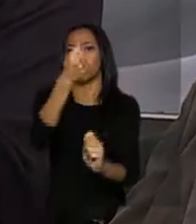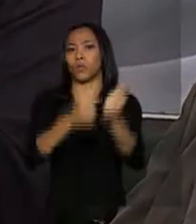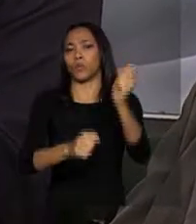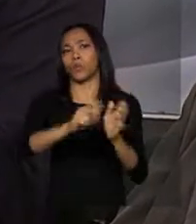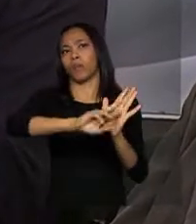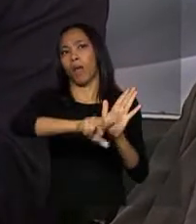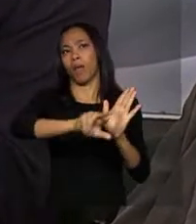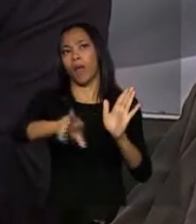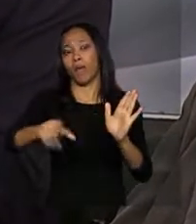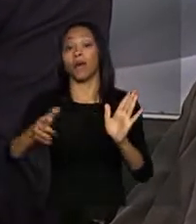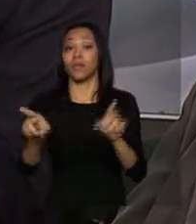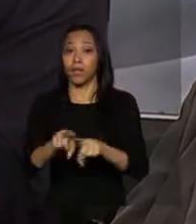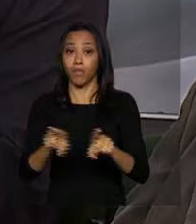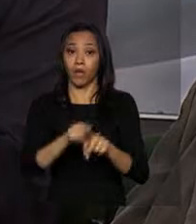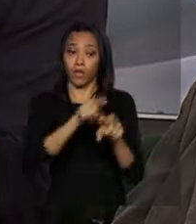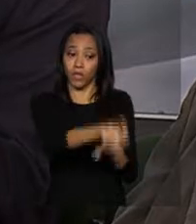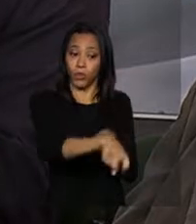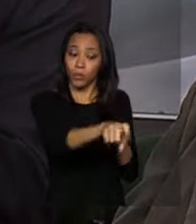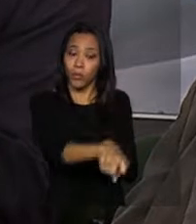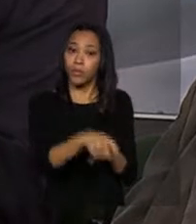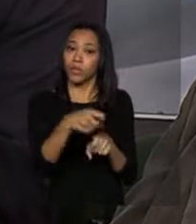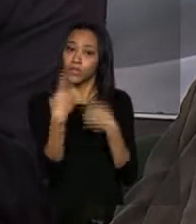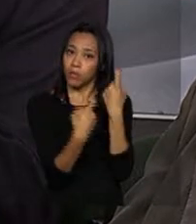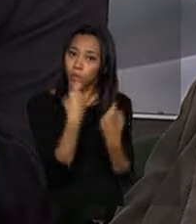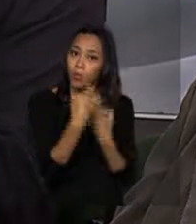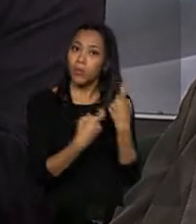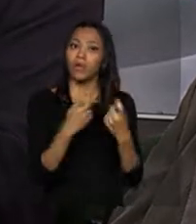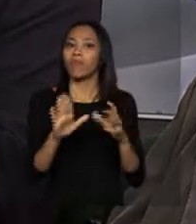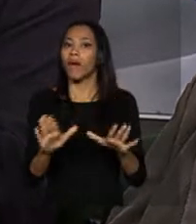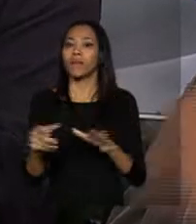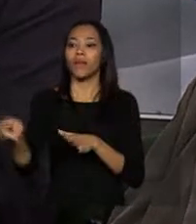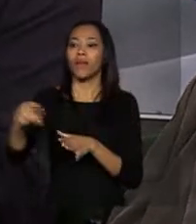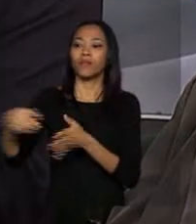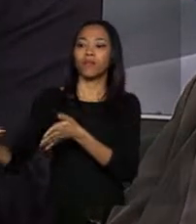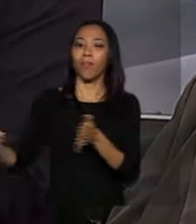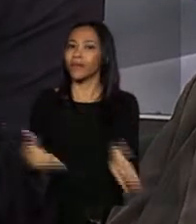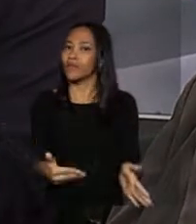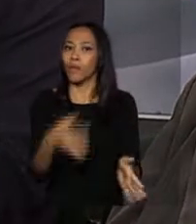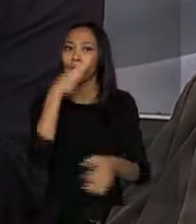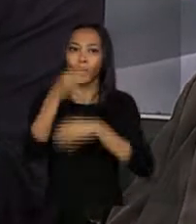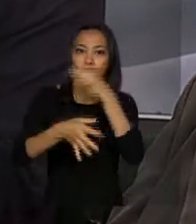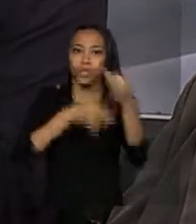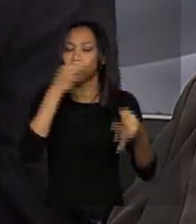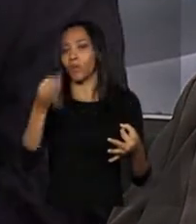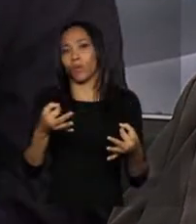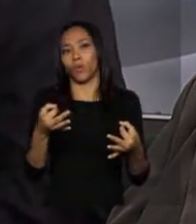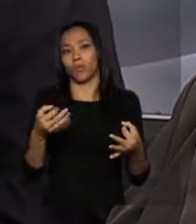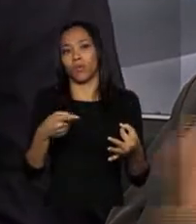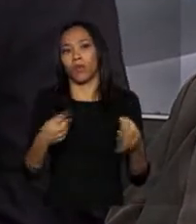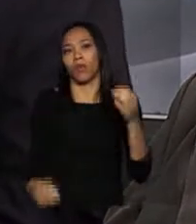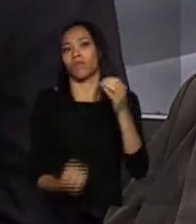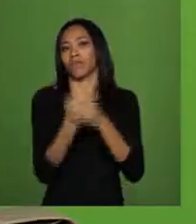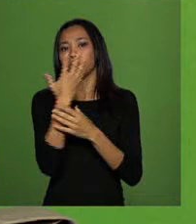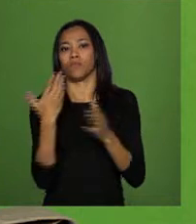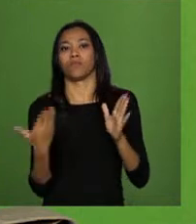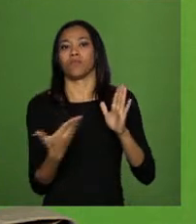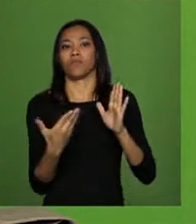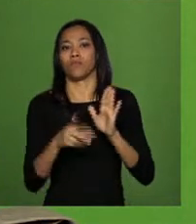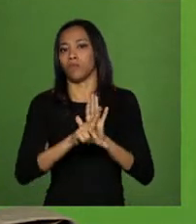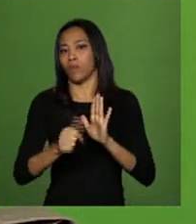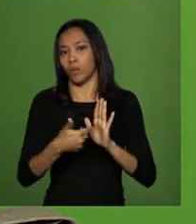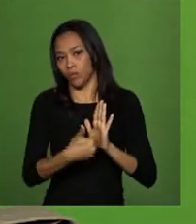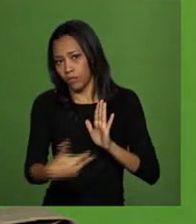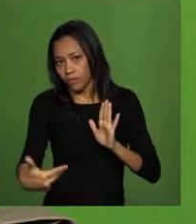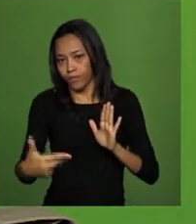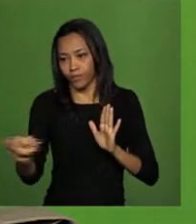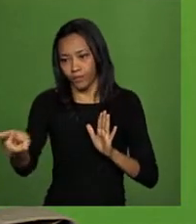agricultura também e que eles foram não participar efetivamente desse processo. Como é que a senhora responde a Bom, eu acho que, do ponto de